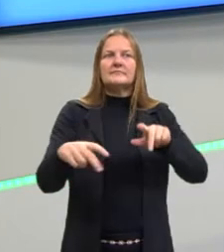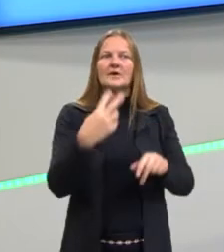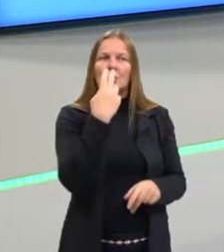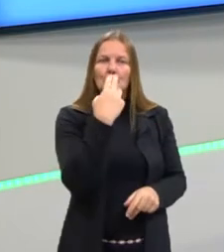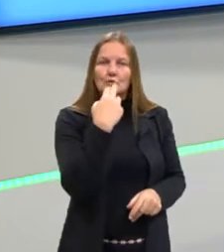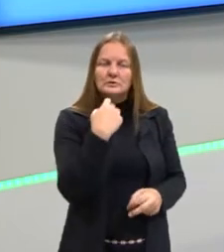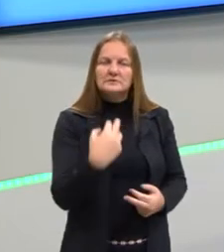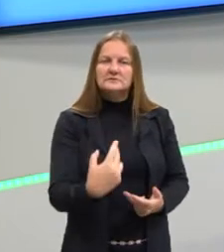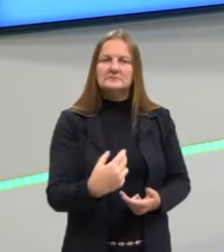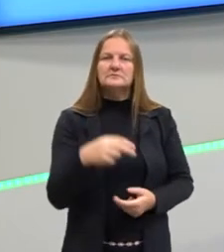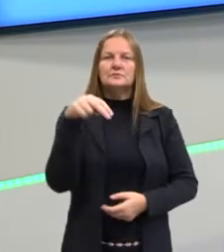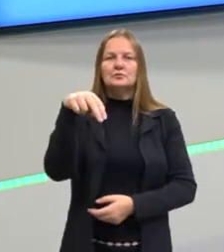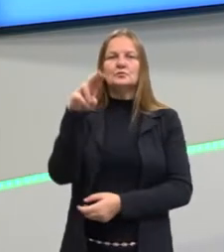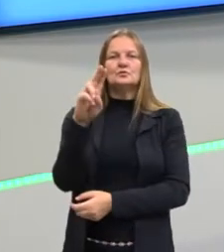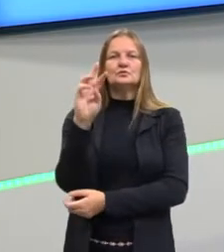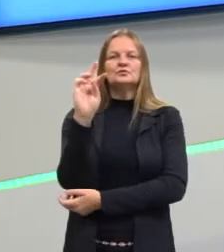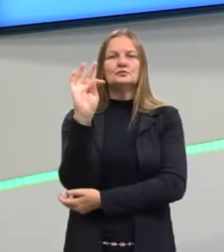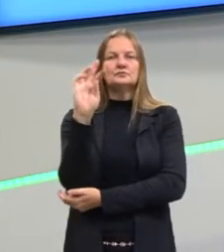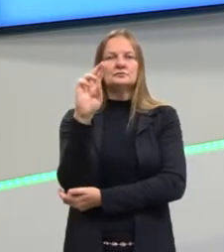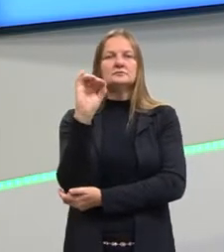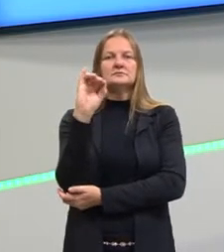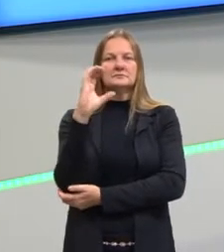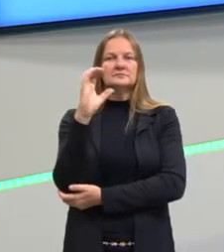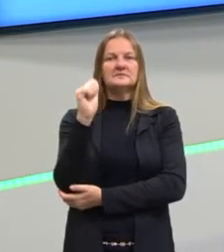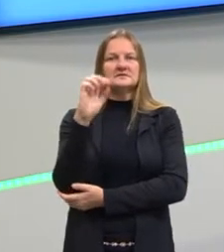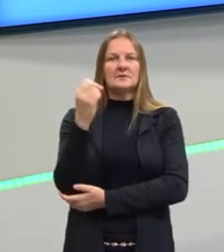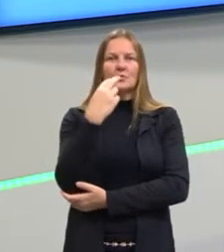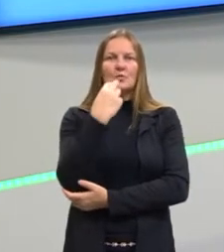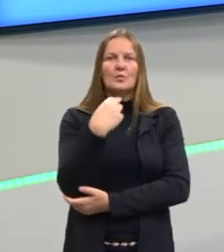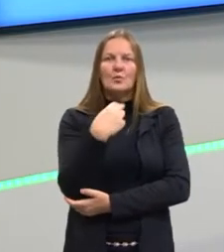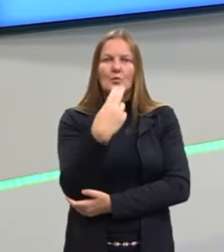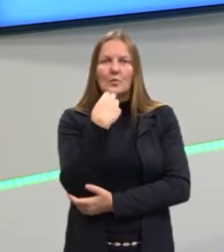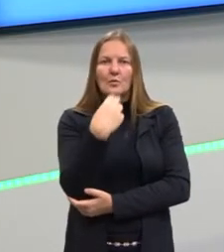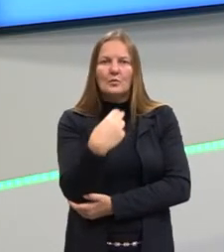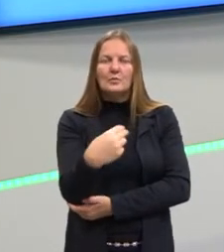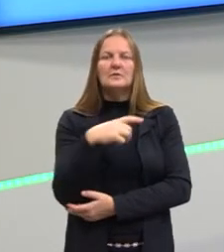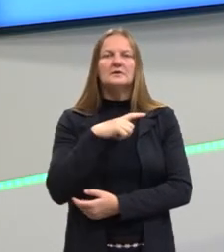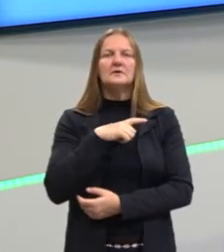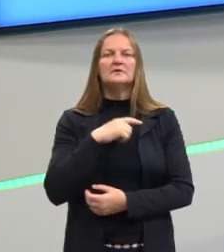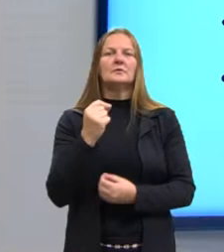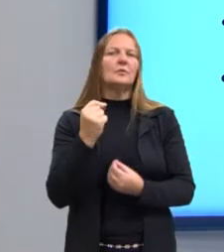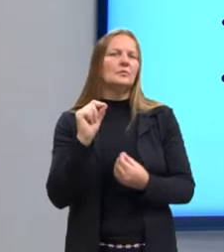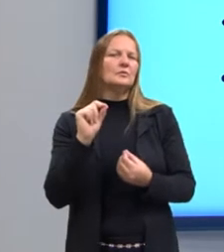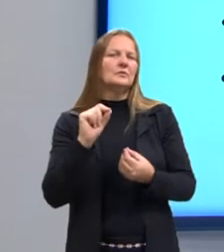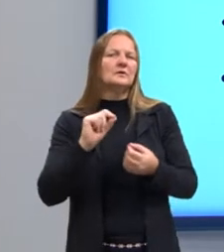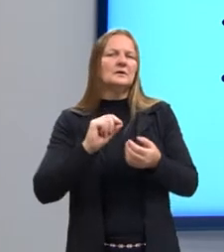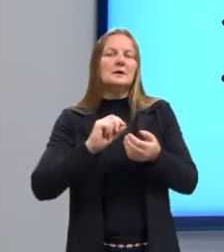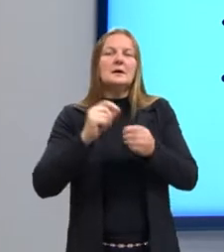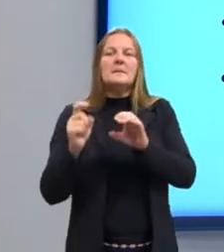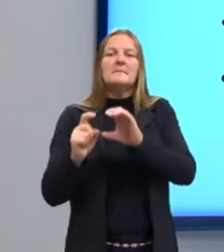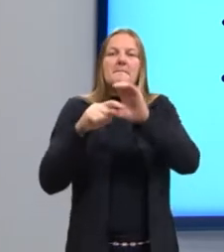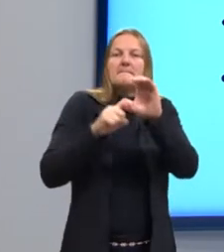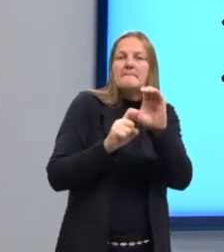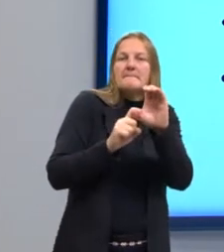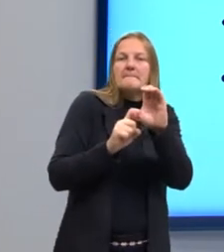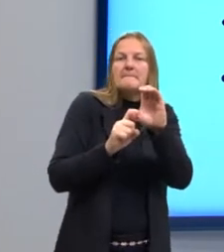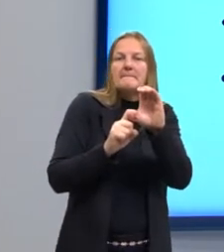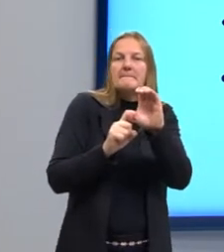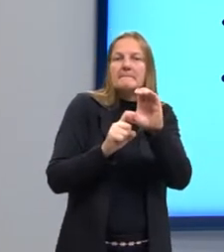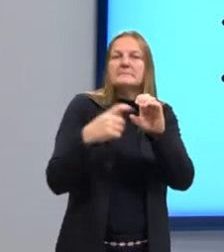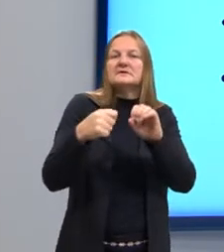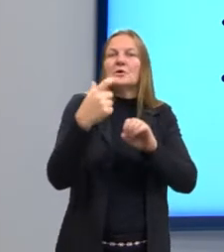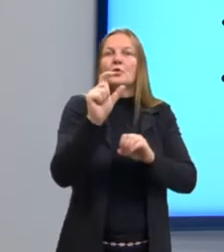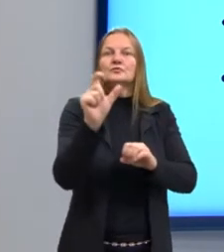formas de nutrição. Em geral, de maneira mais geral, eles são heterótrofos, que precisam de outros seres vivos pra se alimentar.